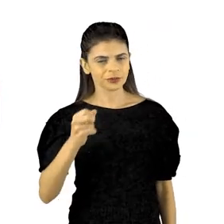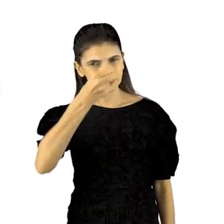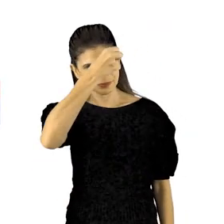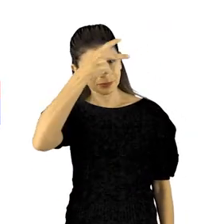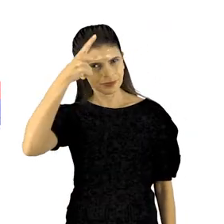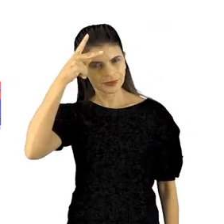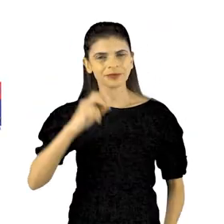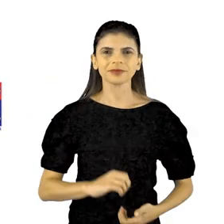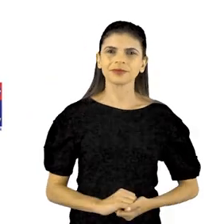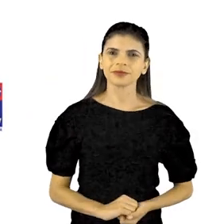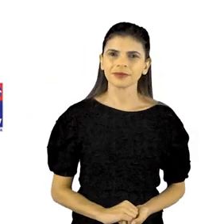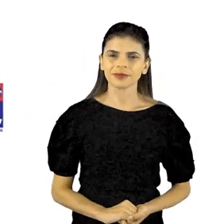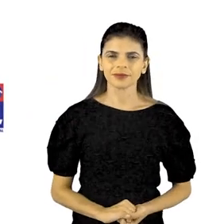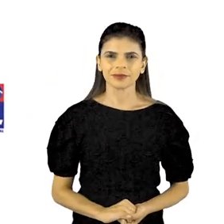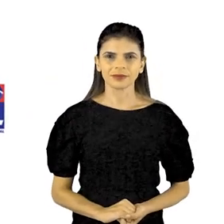Esse é o nosso prefeito!